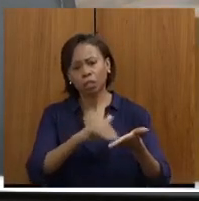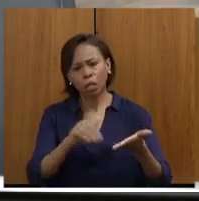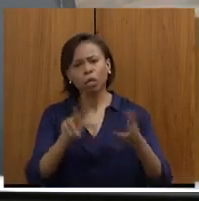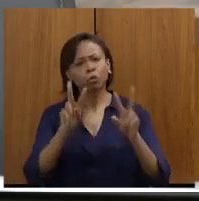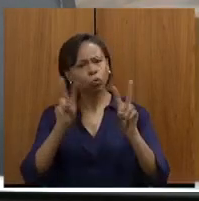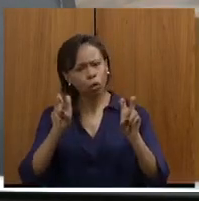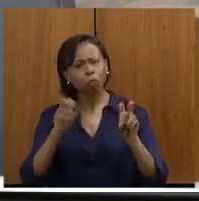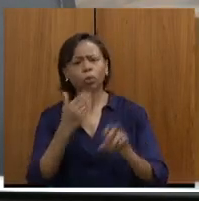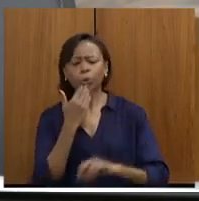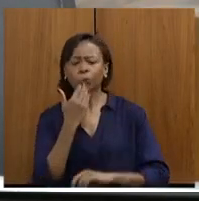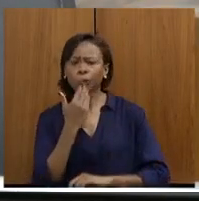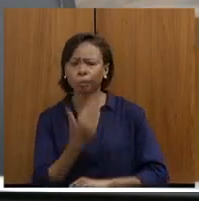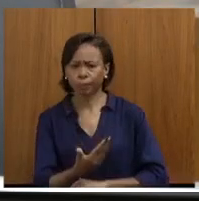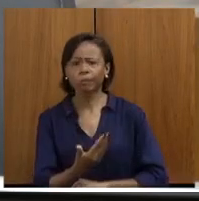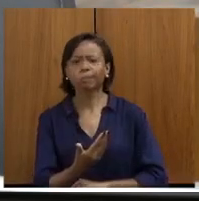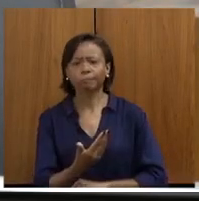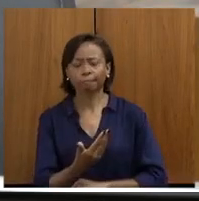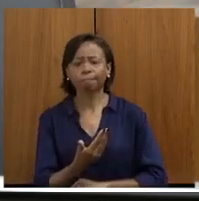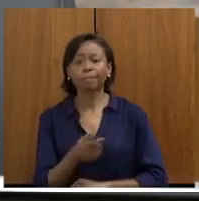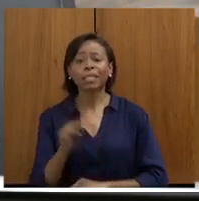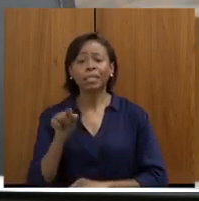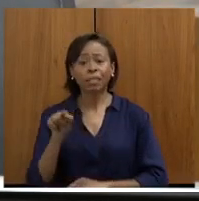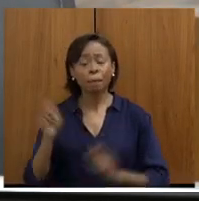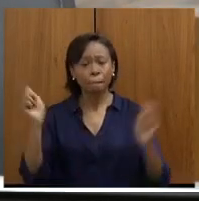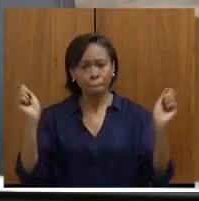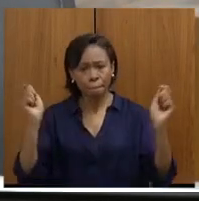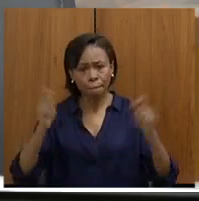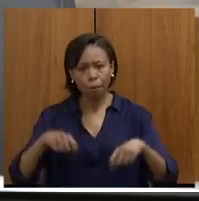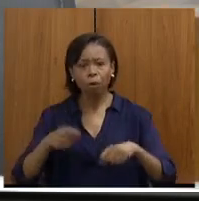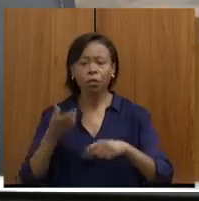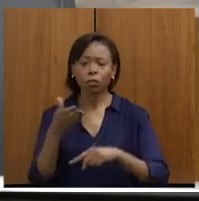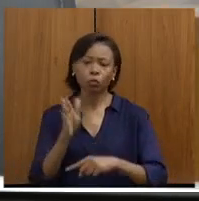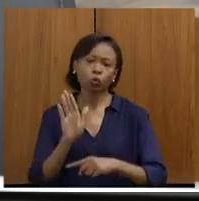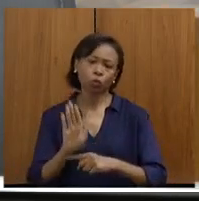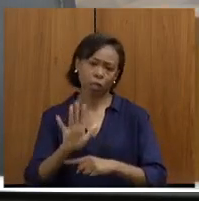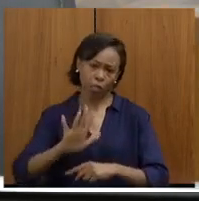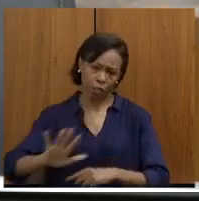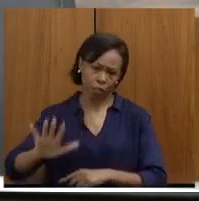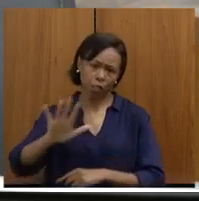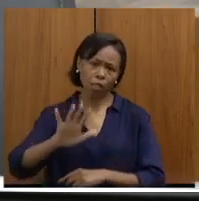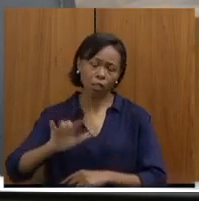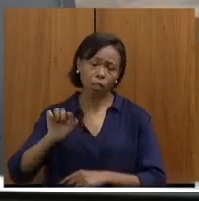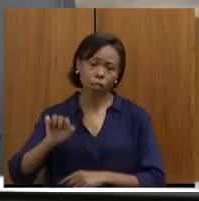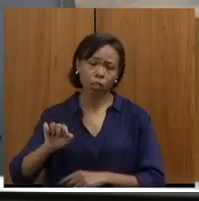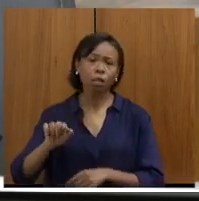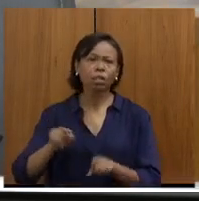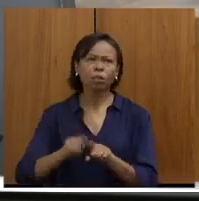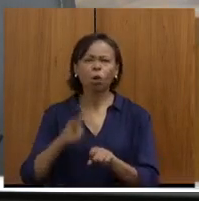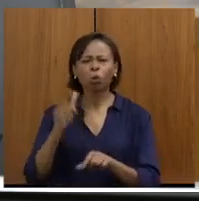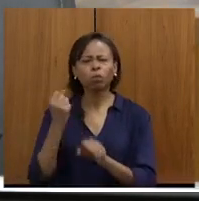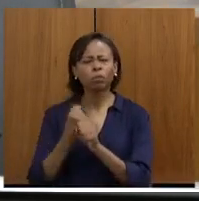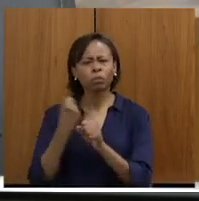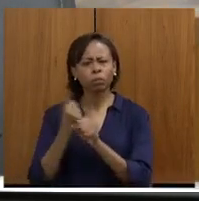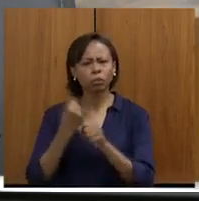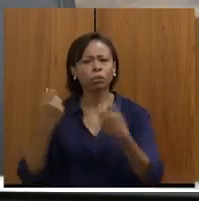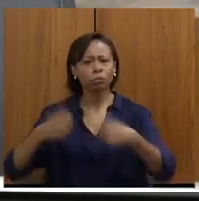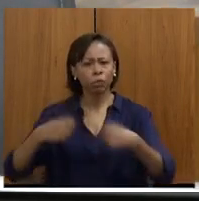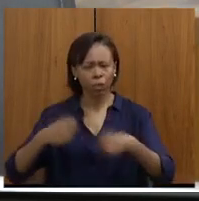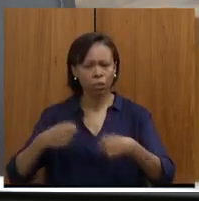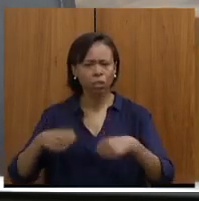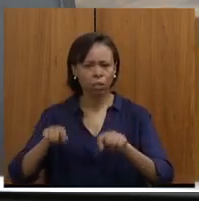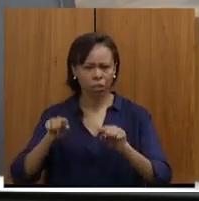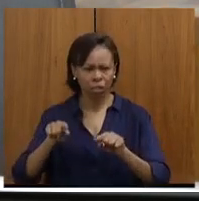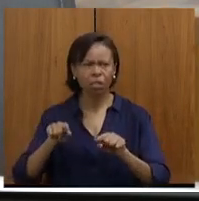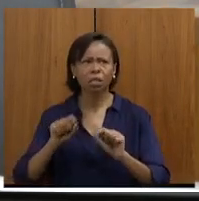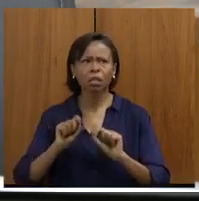solicitação que possa nos atender. Uma das obras também necessárias lá na região